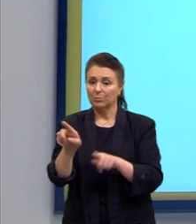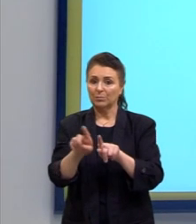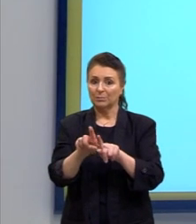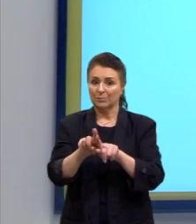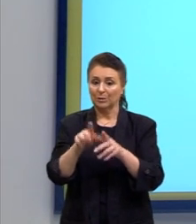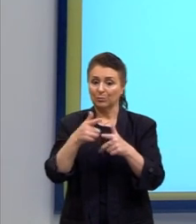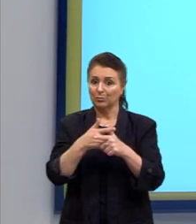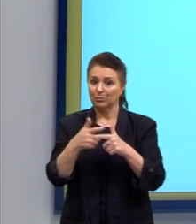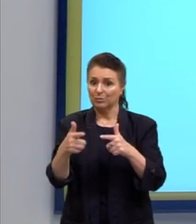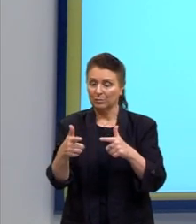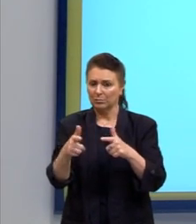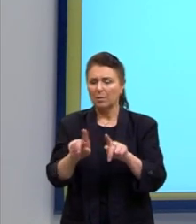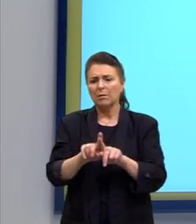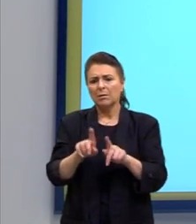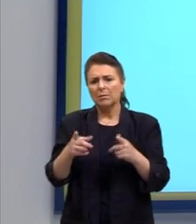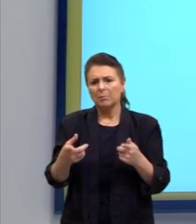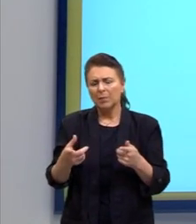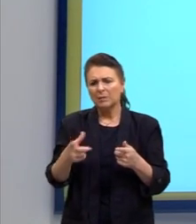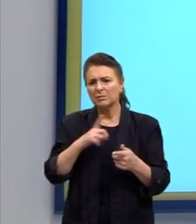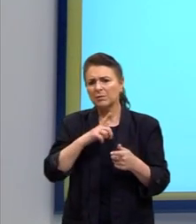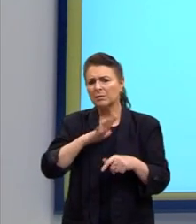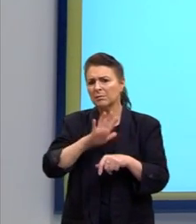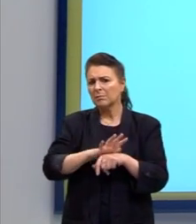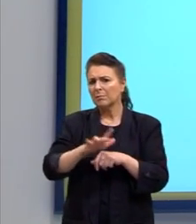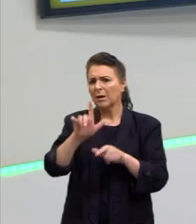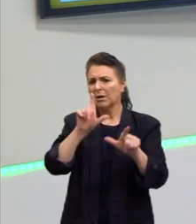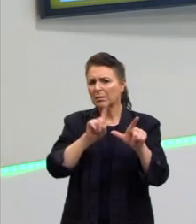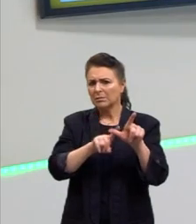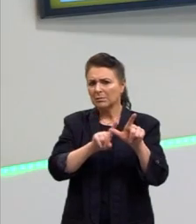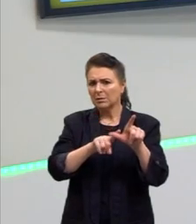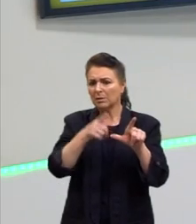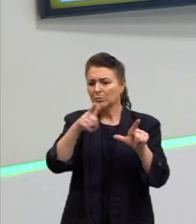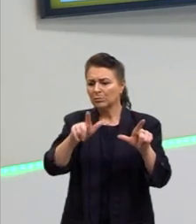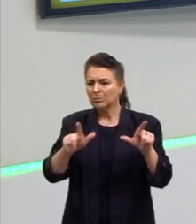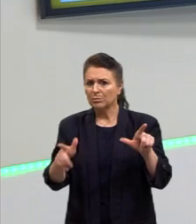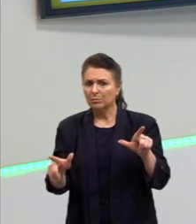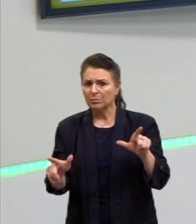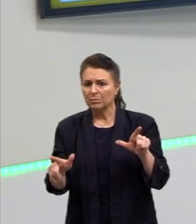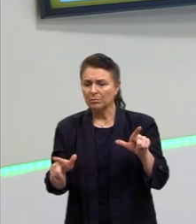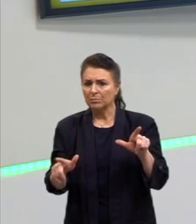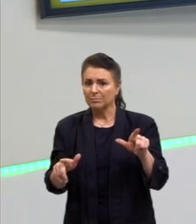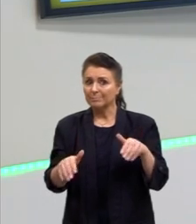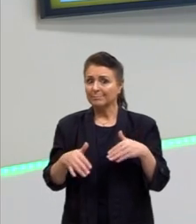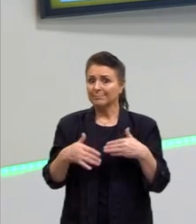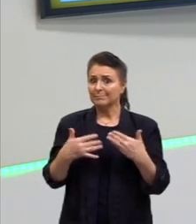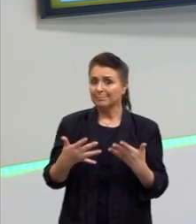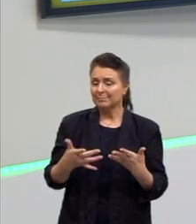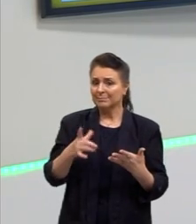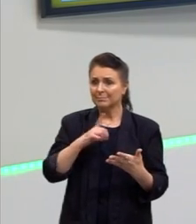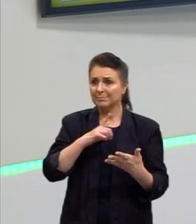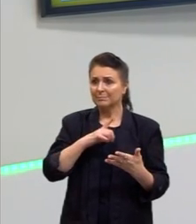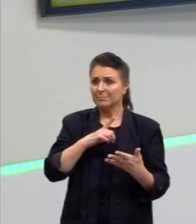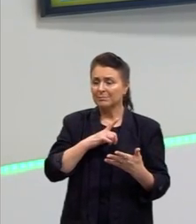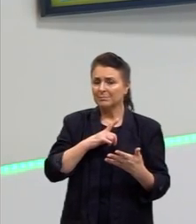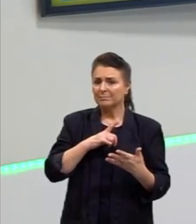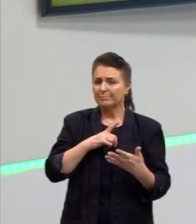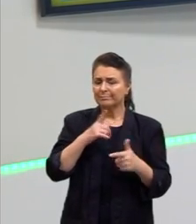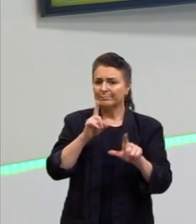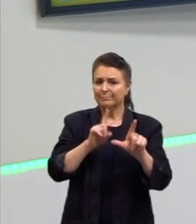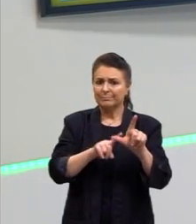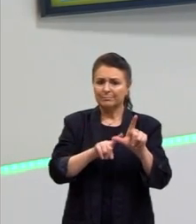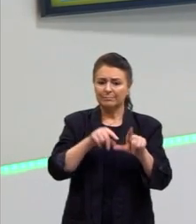Ah, mas se por acaso tivesse mais letras repetindo, tá? Digamos que eu tenho lá uma letra